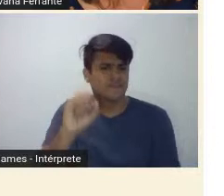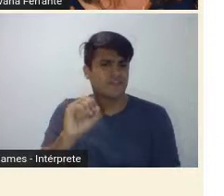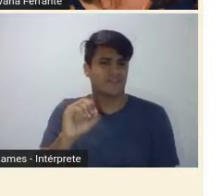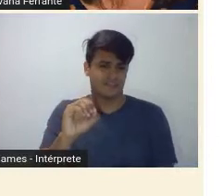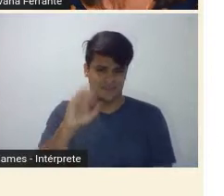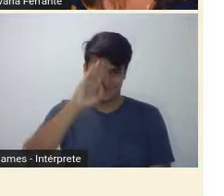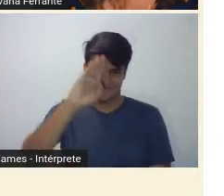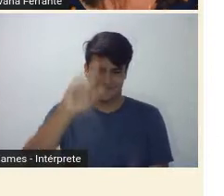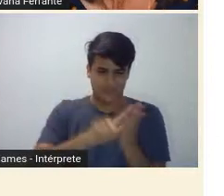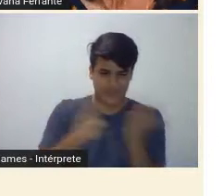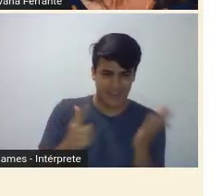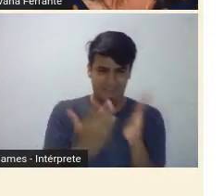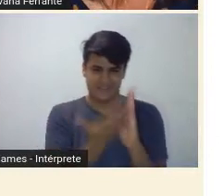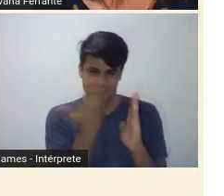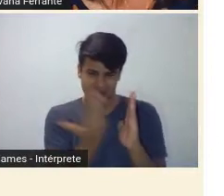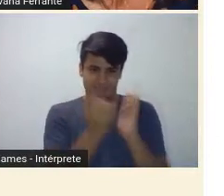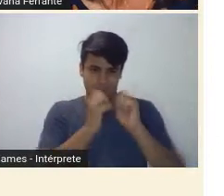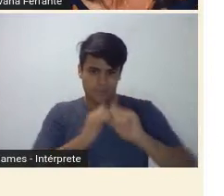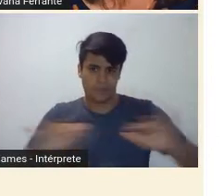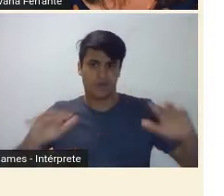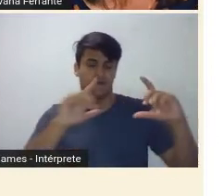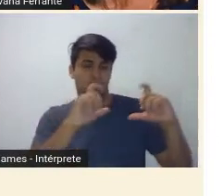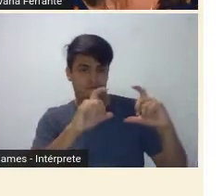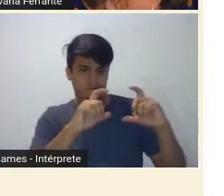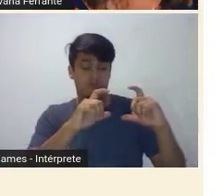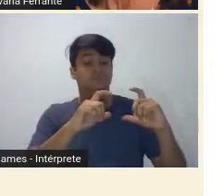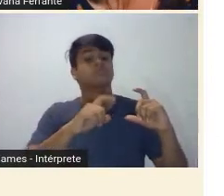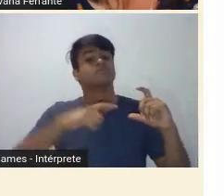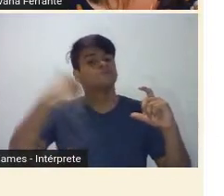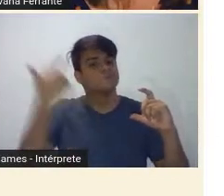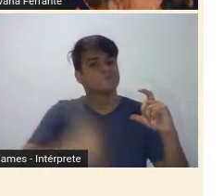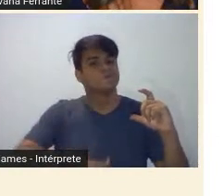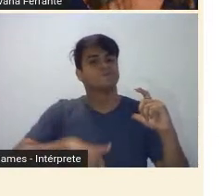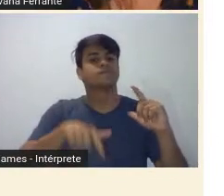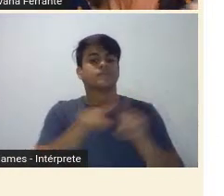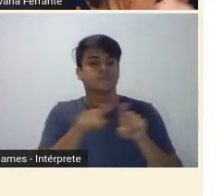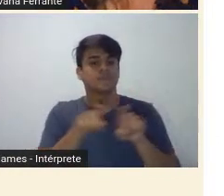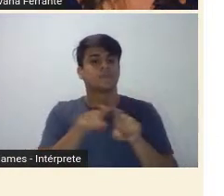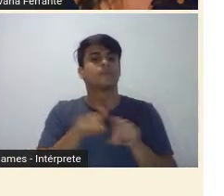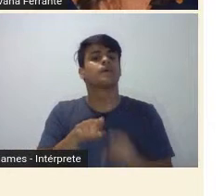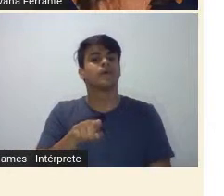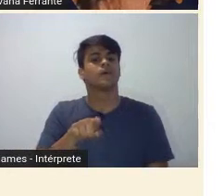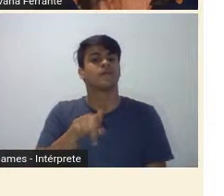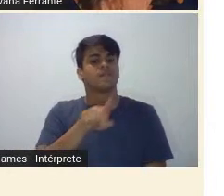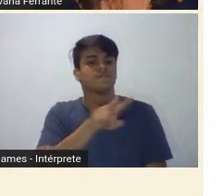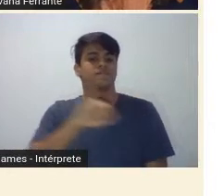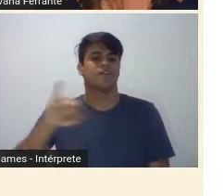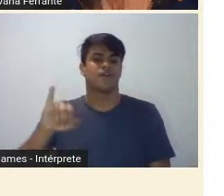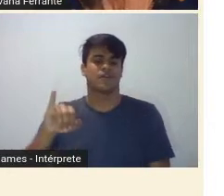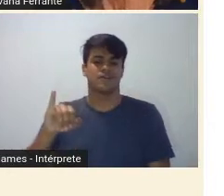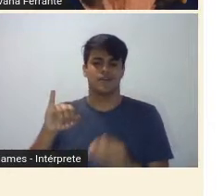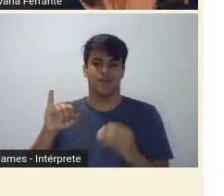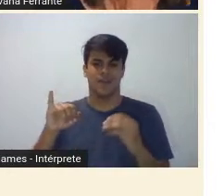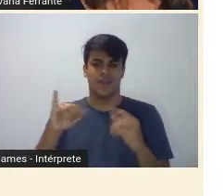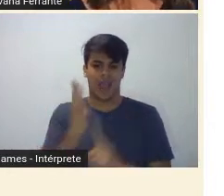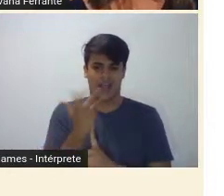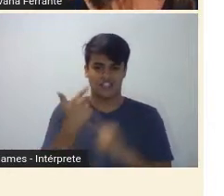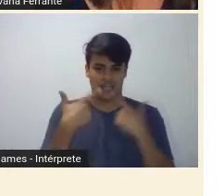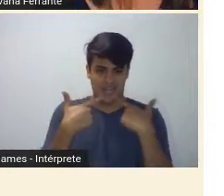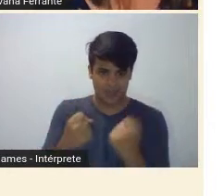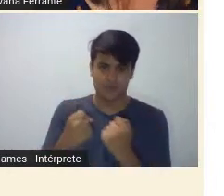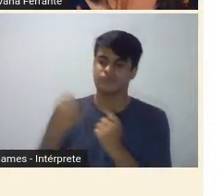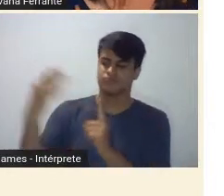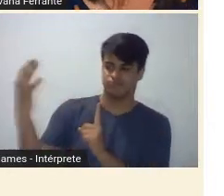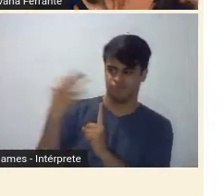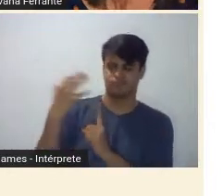XX, e, consequentemente, ela vai influenciar a linguagem artística. Isso a gente vai perceber na